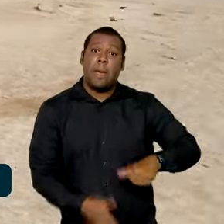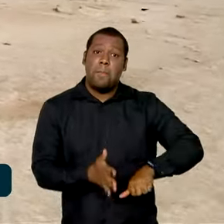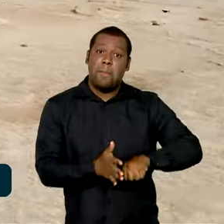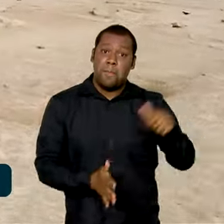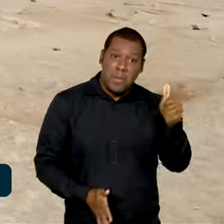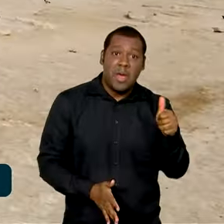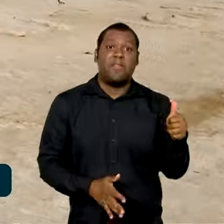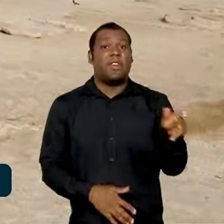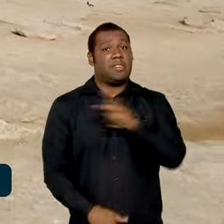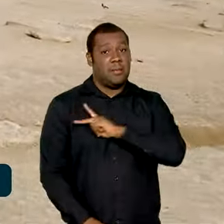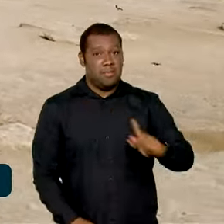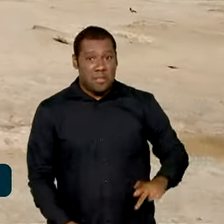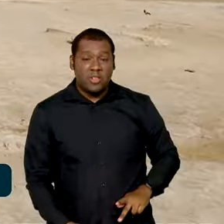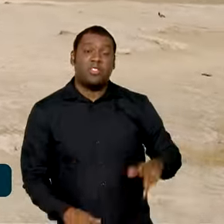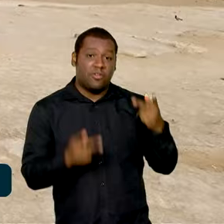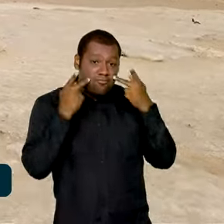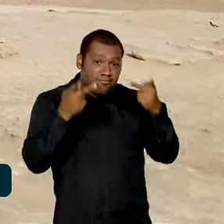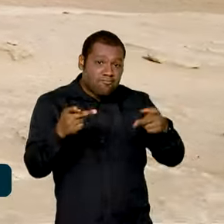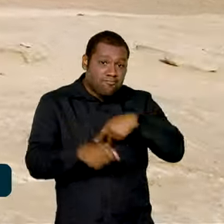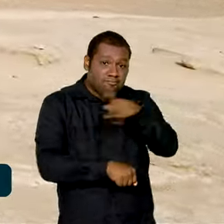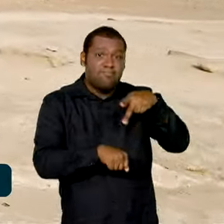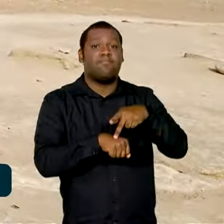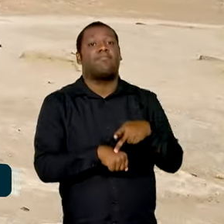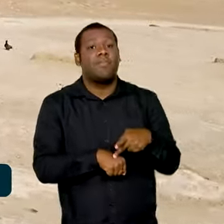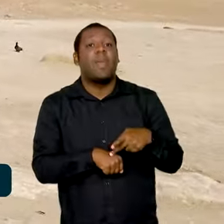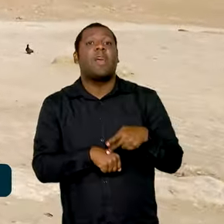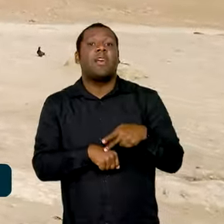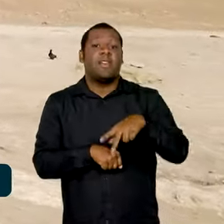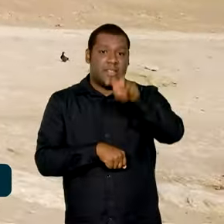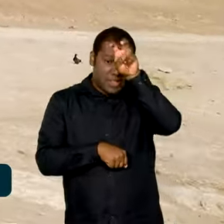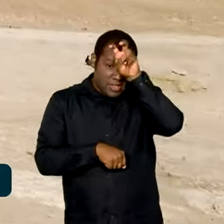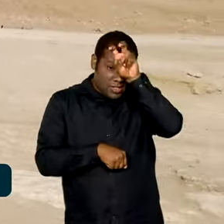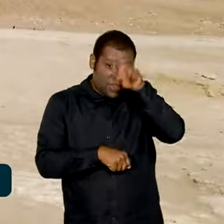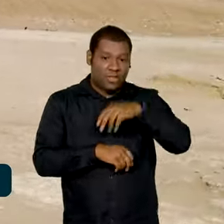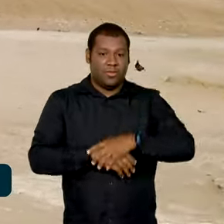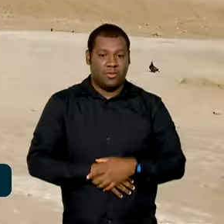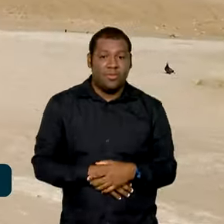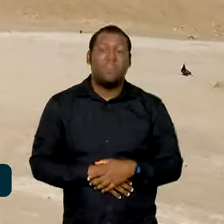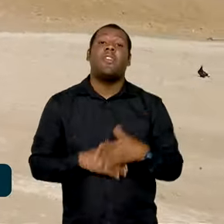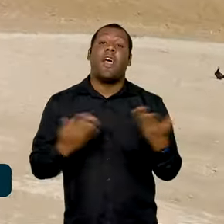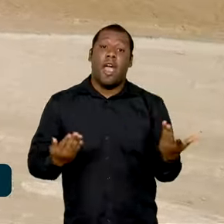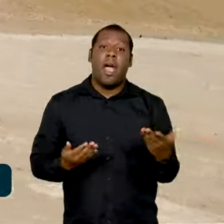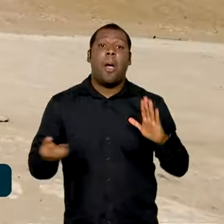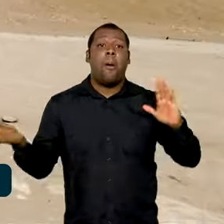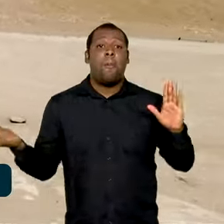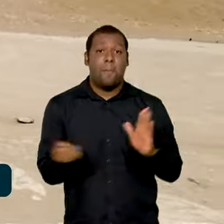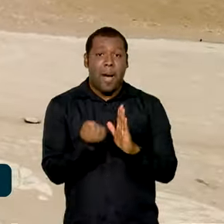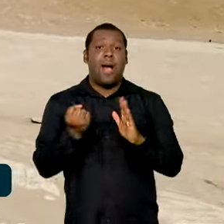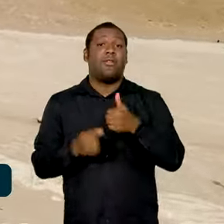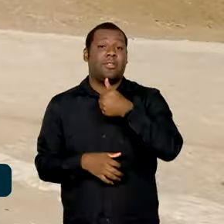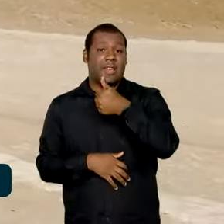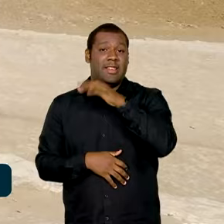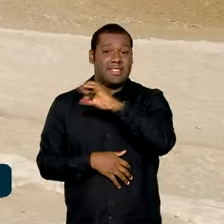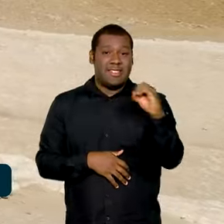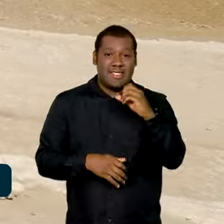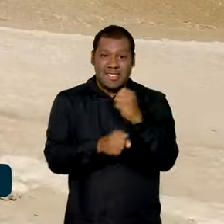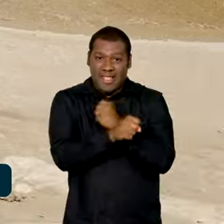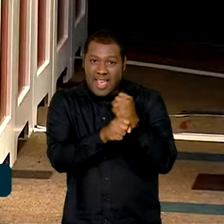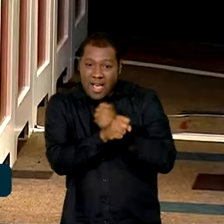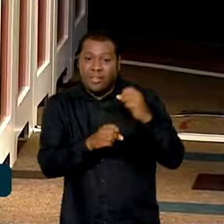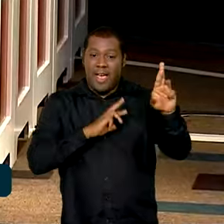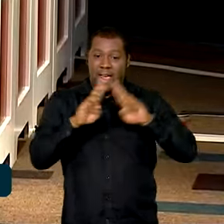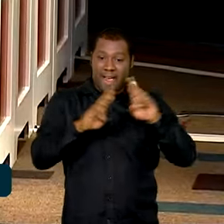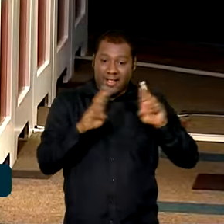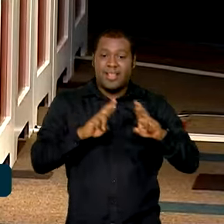Egito. E a viagem deste ano marca 100 anos das relações diplomáticas entre as duas nações.